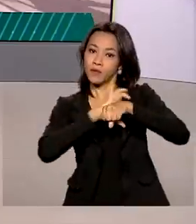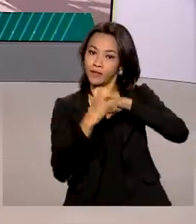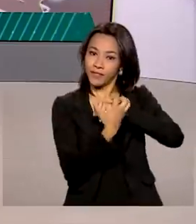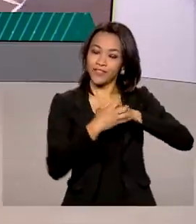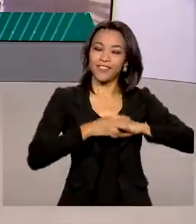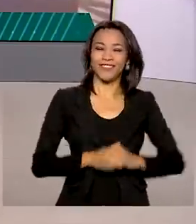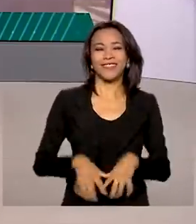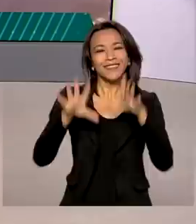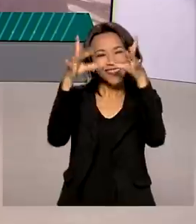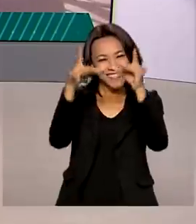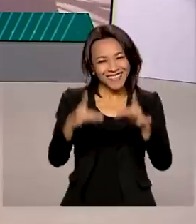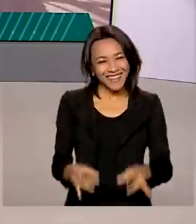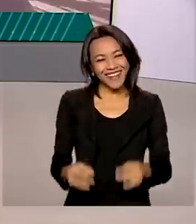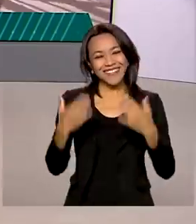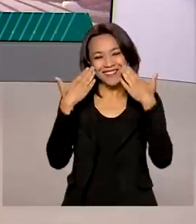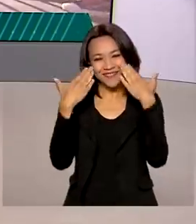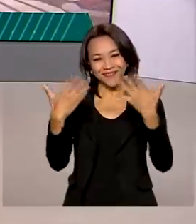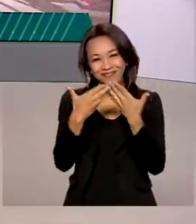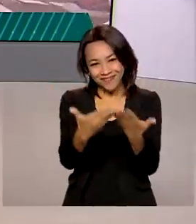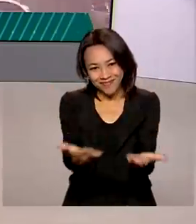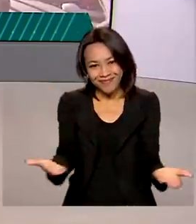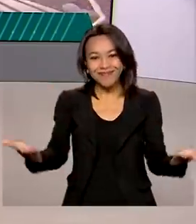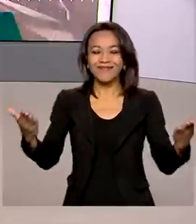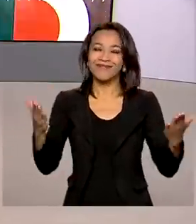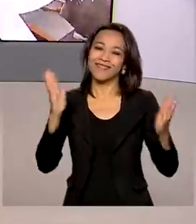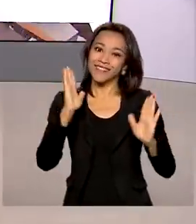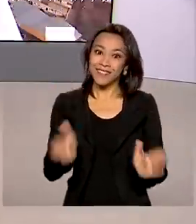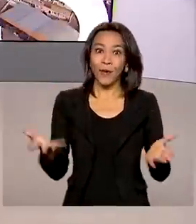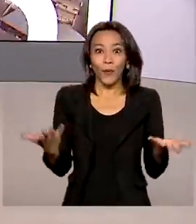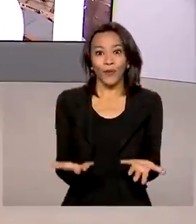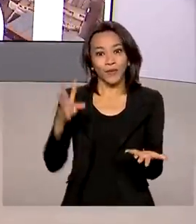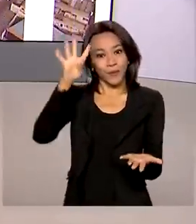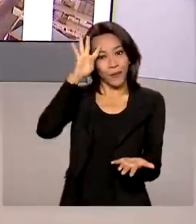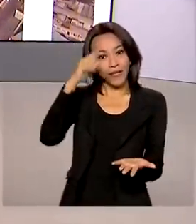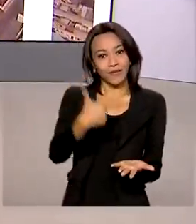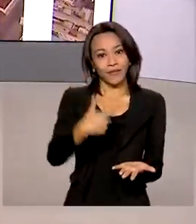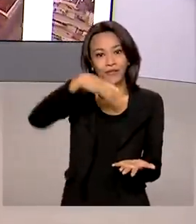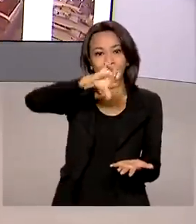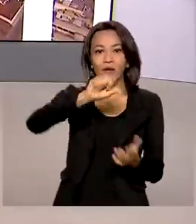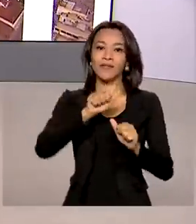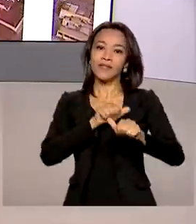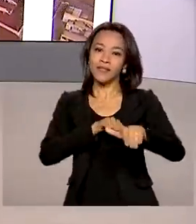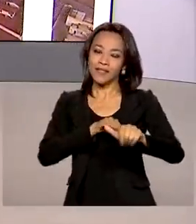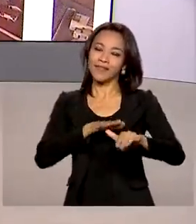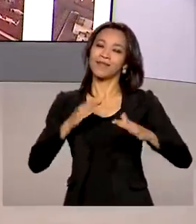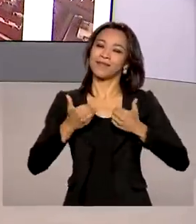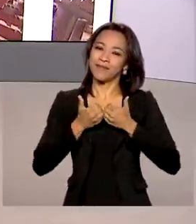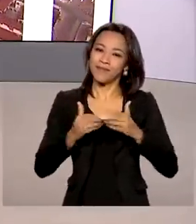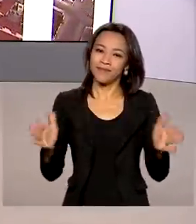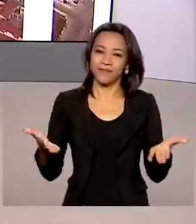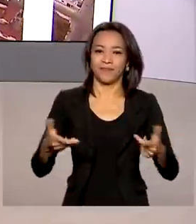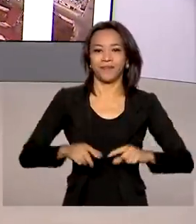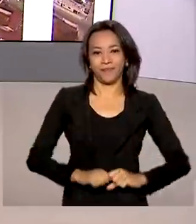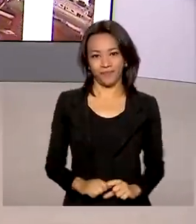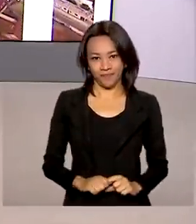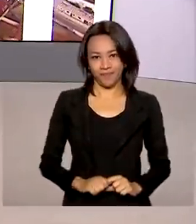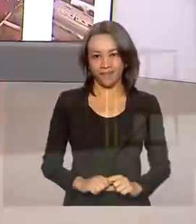Os detalhes a partir de agora, o Brasil em Dia desta quarta-feira, 29 de setembro, está no ar.